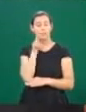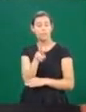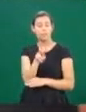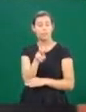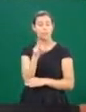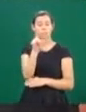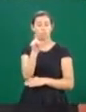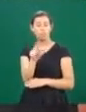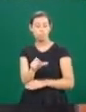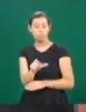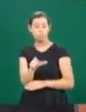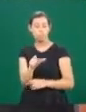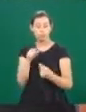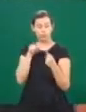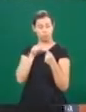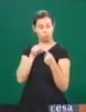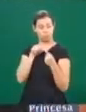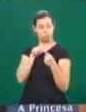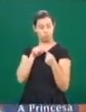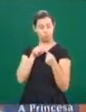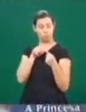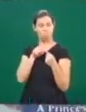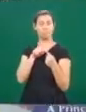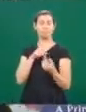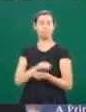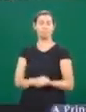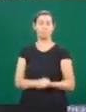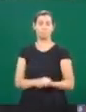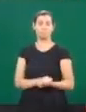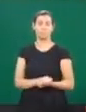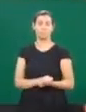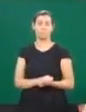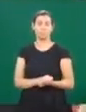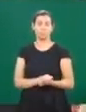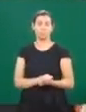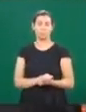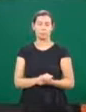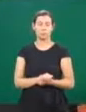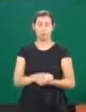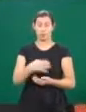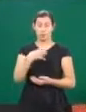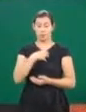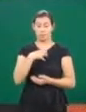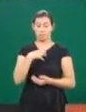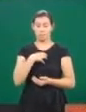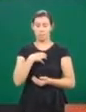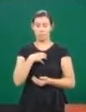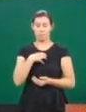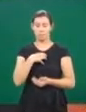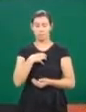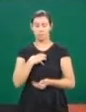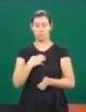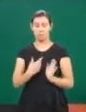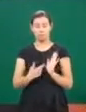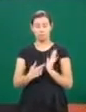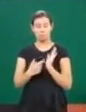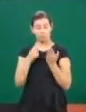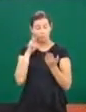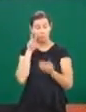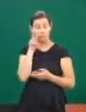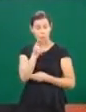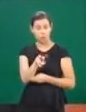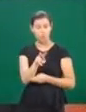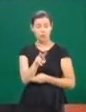Elas têm se sentido representadas, né? Cada vez mais. Não só através da literatura, mas na TV também.